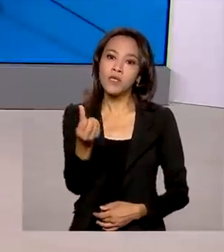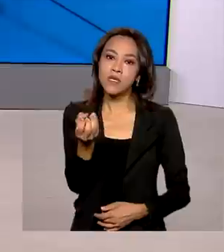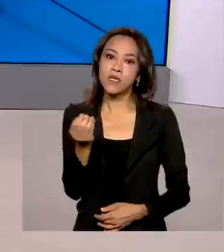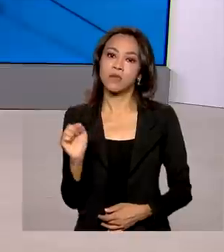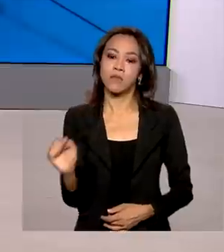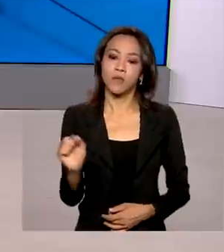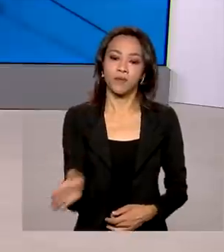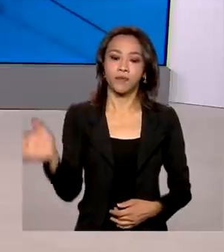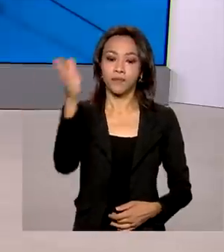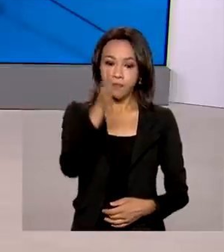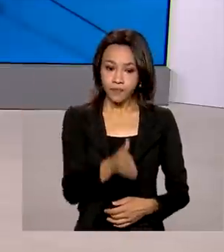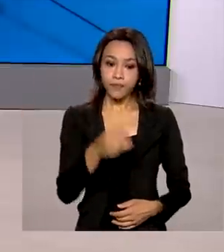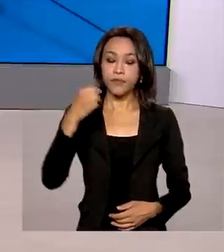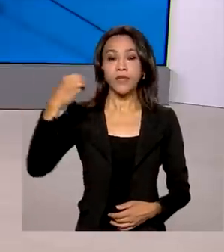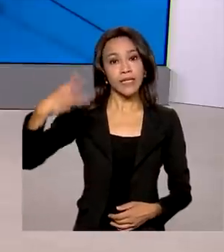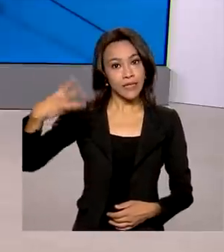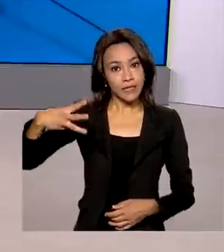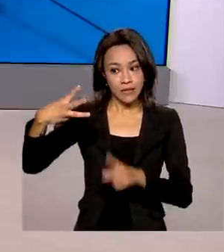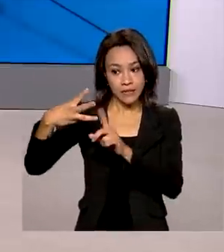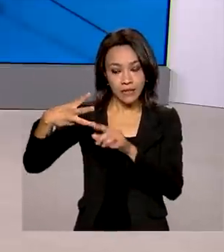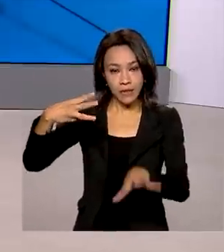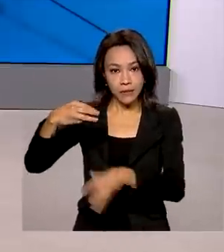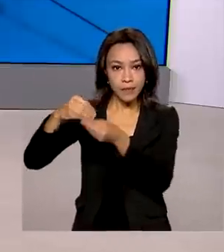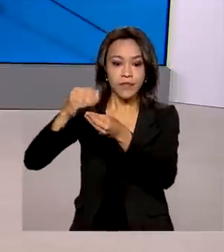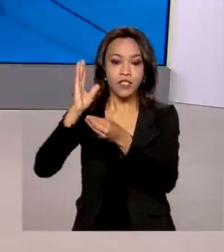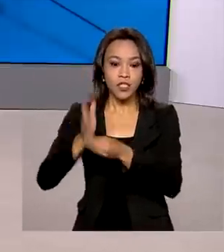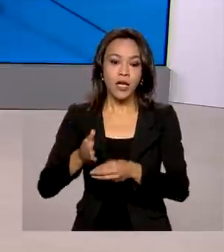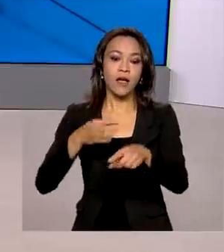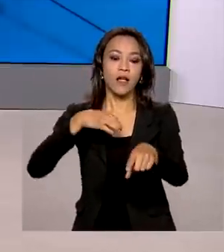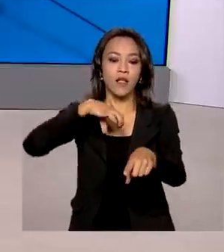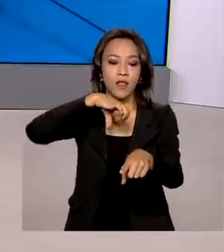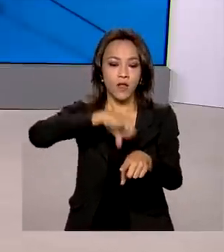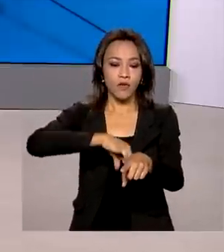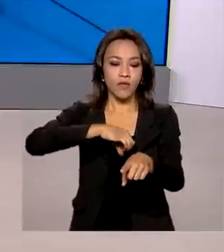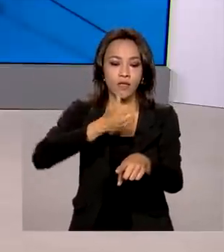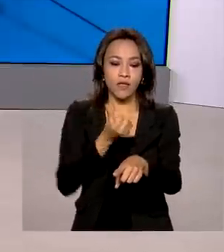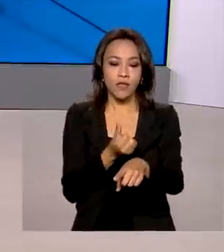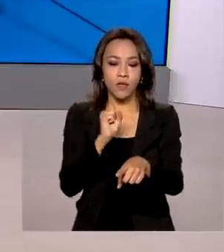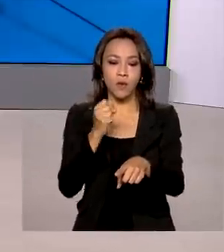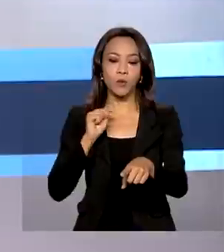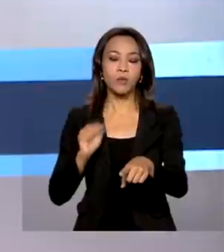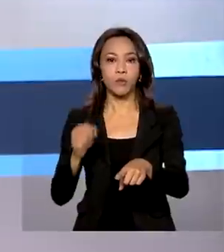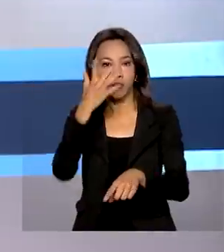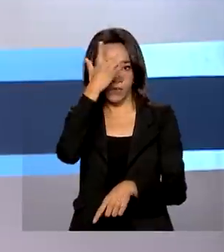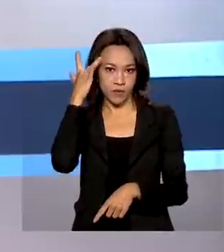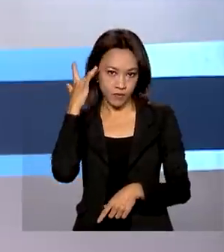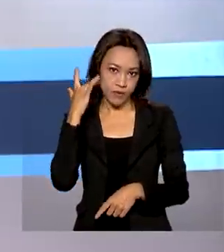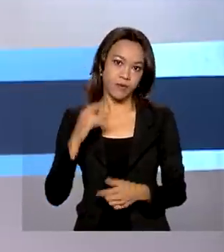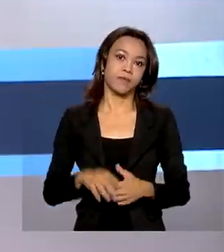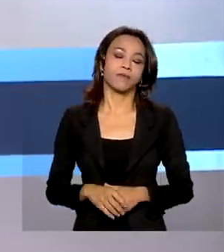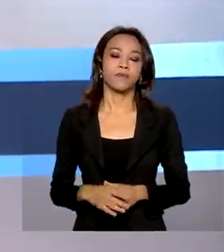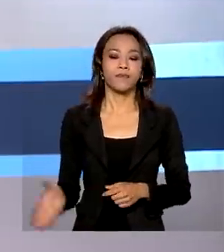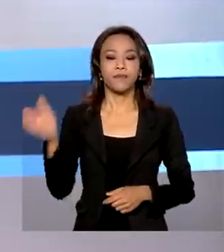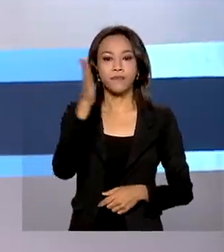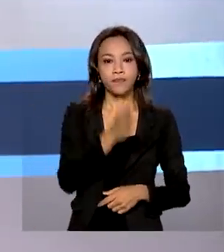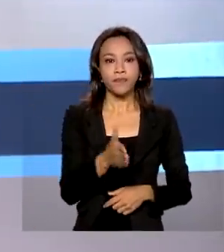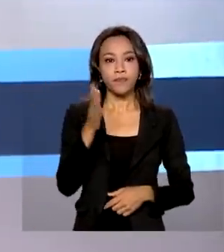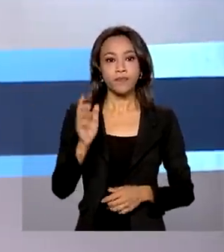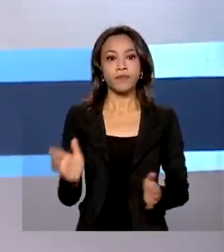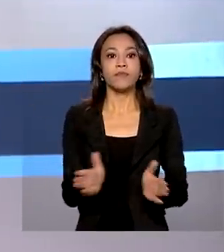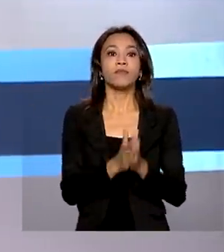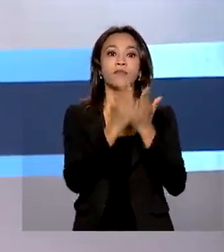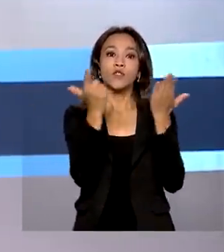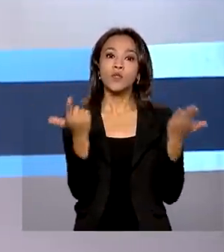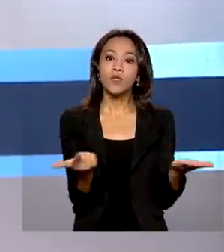terceira dose foi aplicada em mais de 968 mil pessoas. O Diário Oficial da União